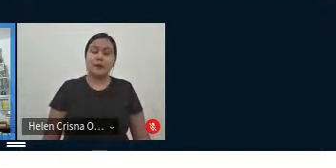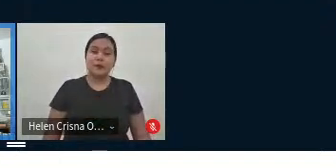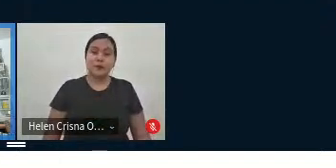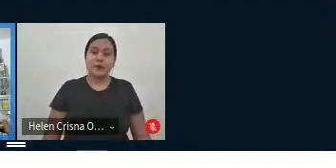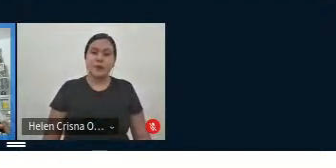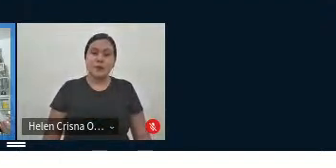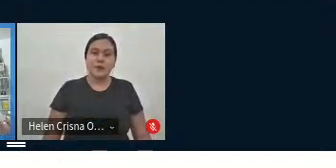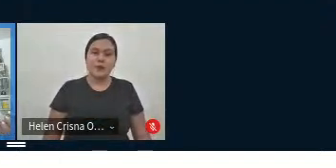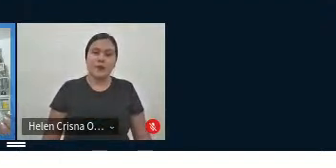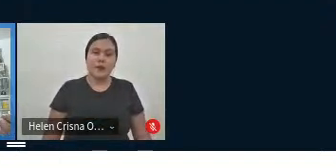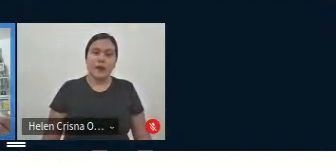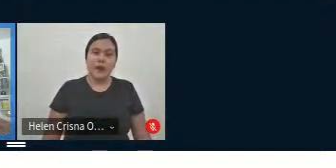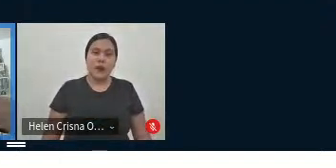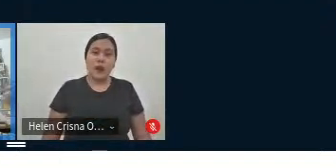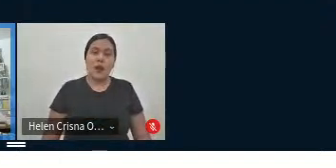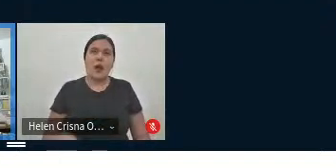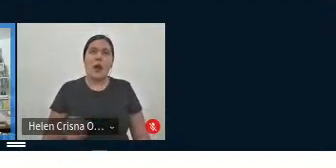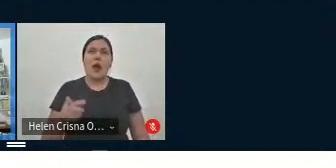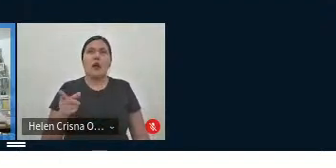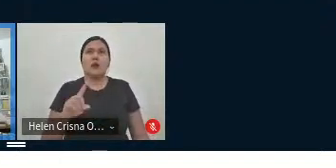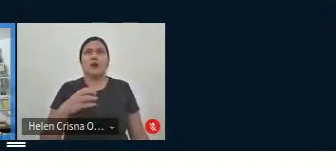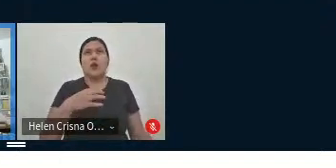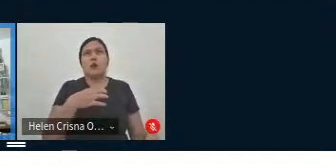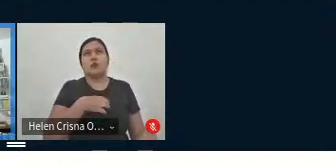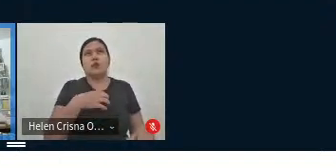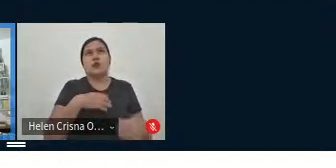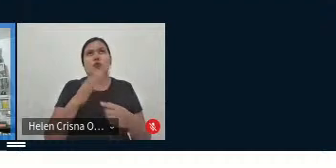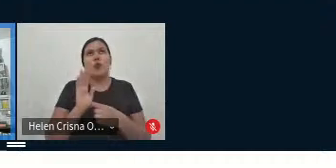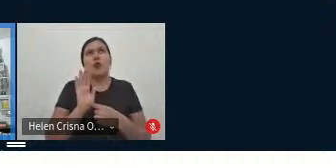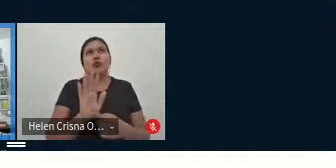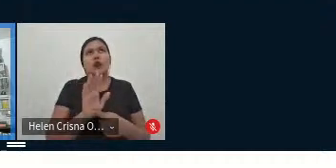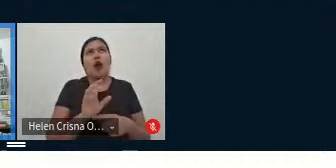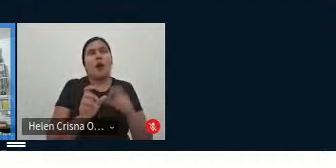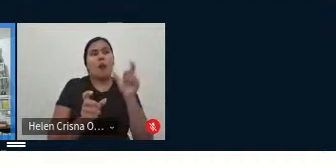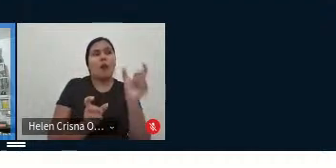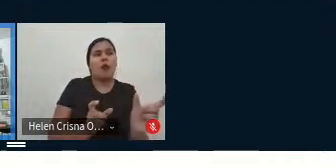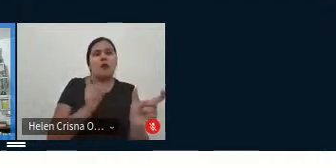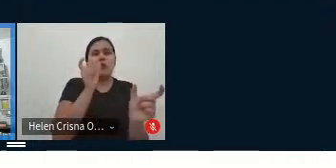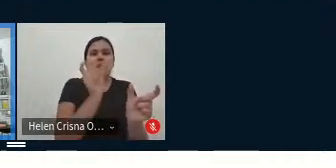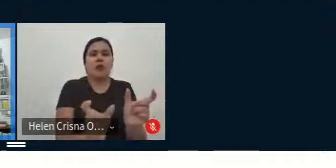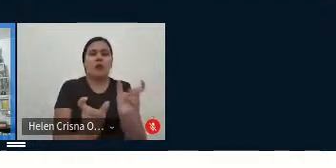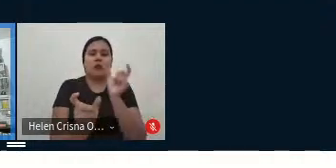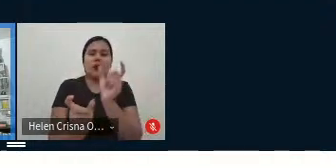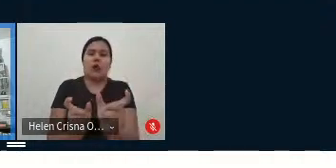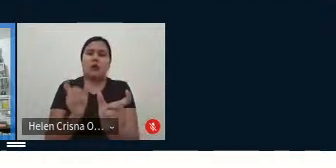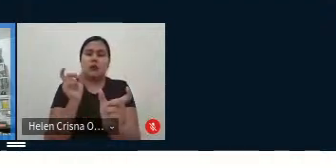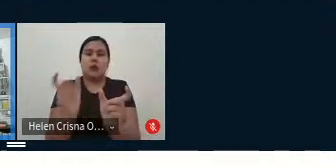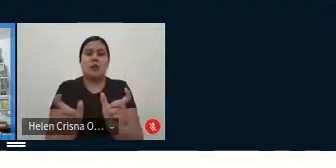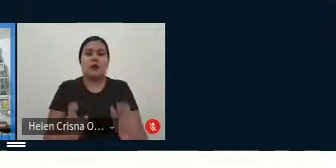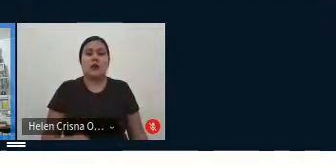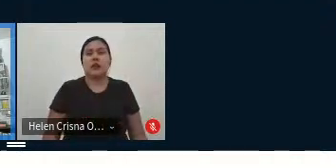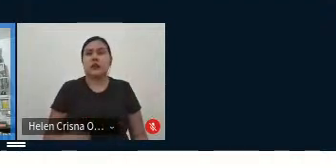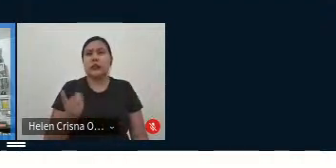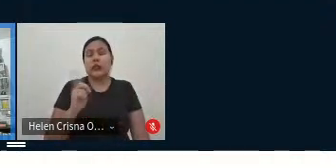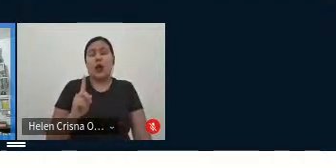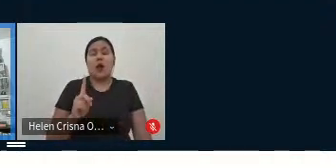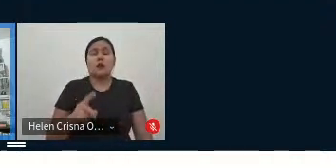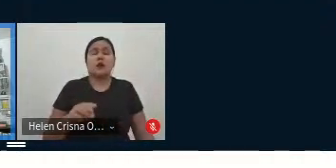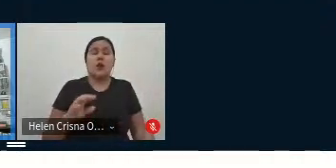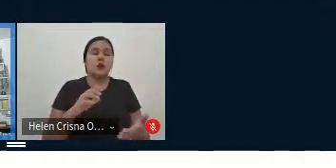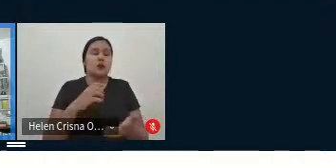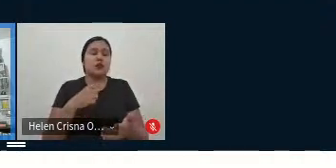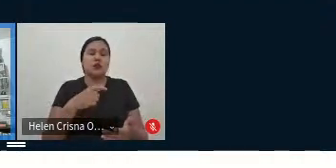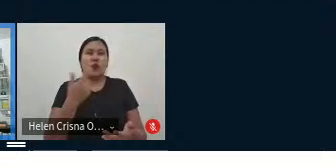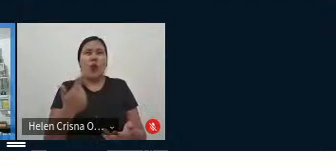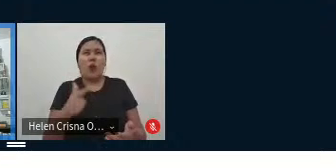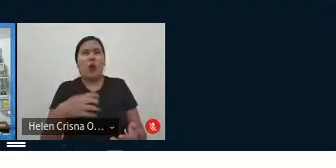de apenas transpor palavra por palavra, que essa tradução não tem sentido, né? A